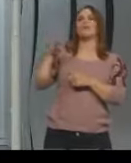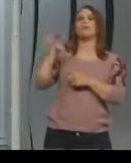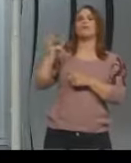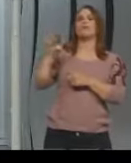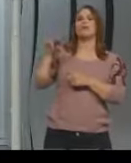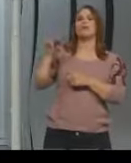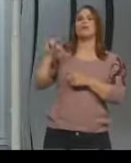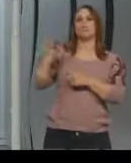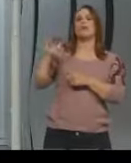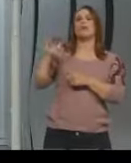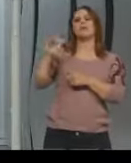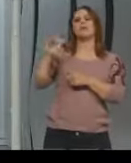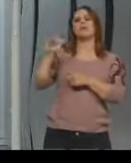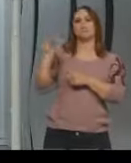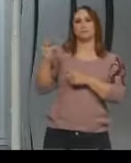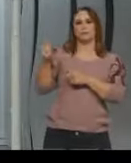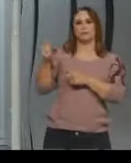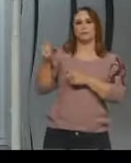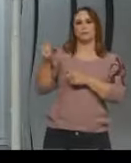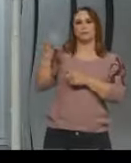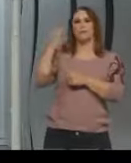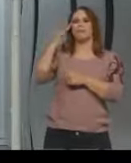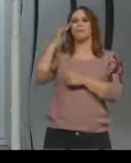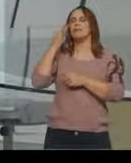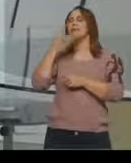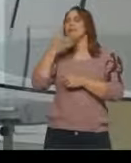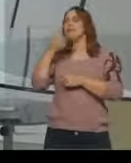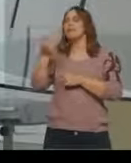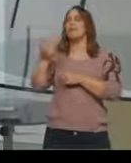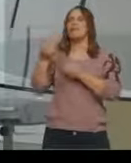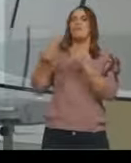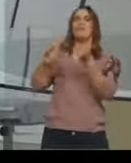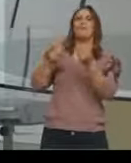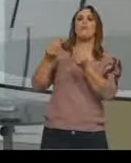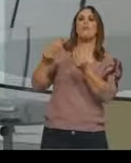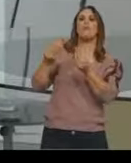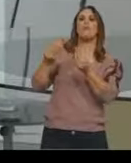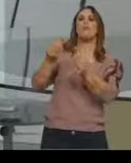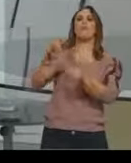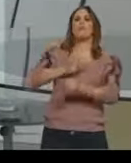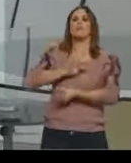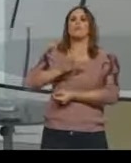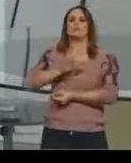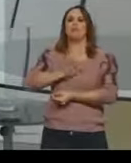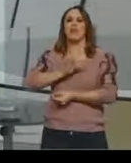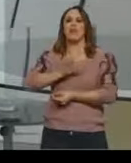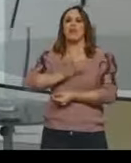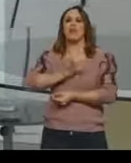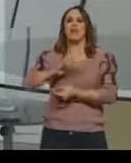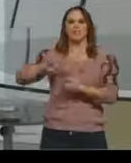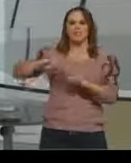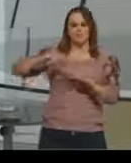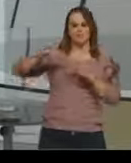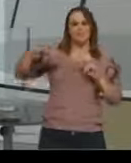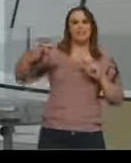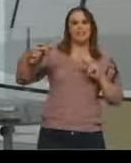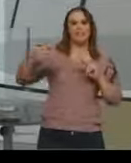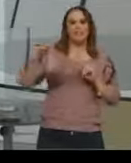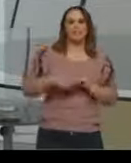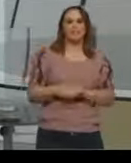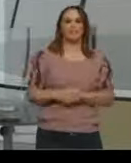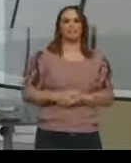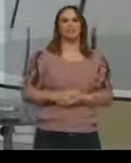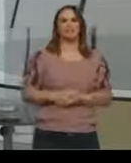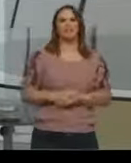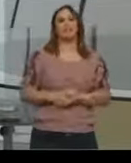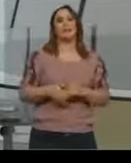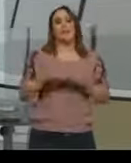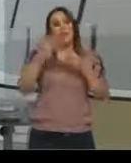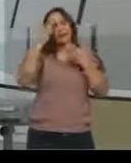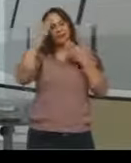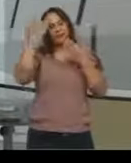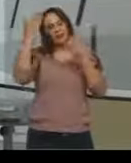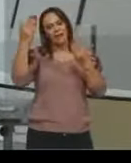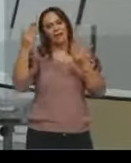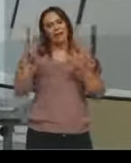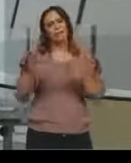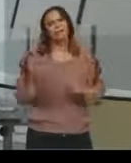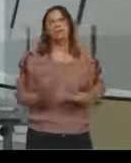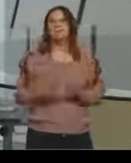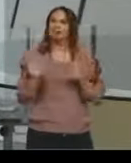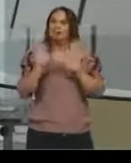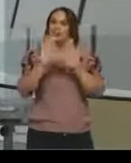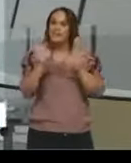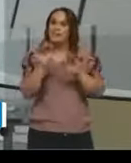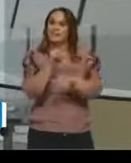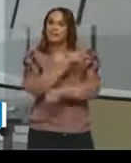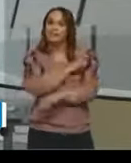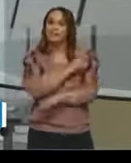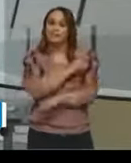técnica e como que funciona o DNA. Vinícius, é com você. Obrigado, estudante. Então, para a gente iniciar a